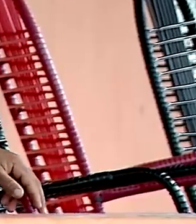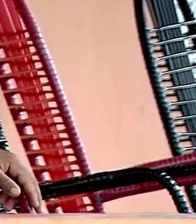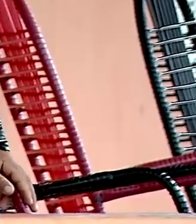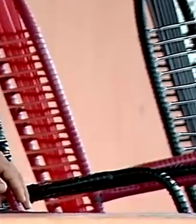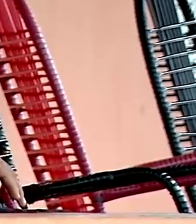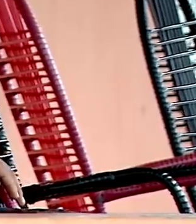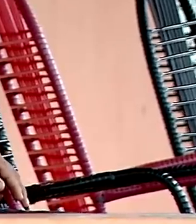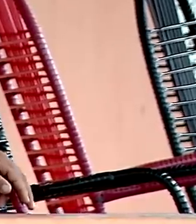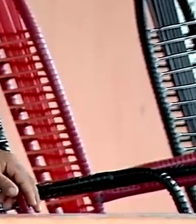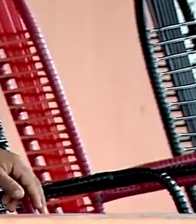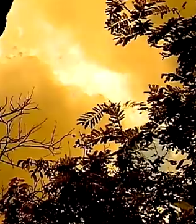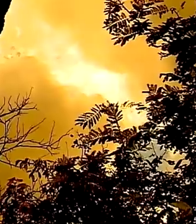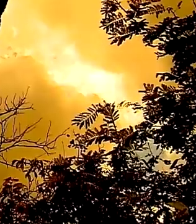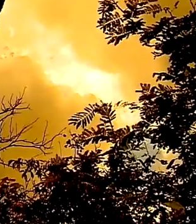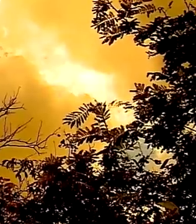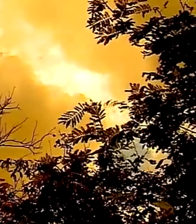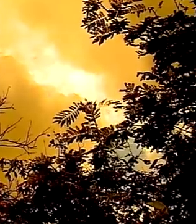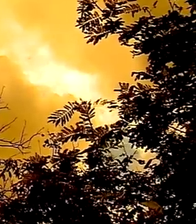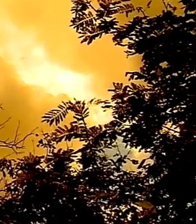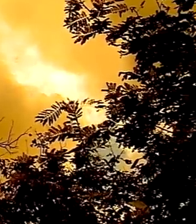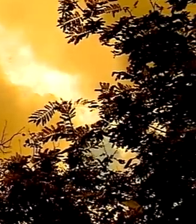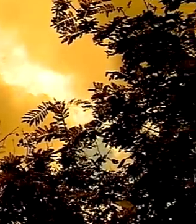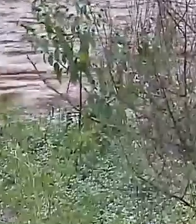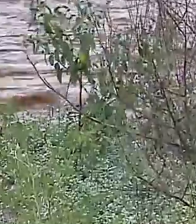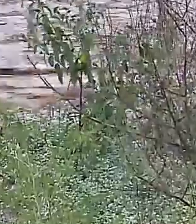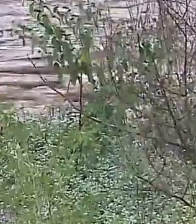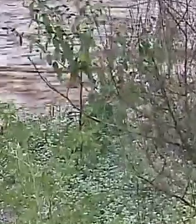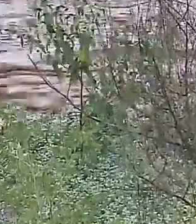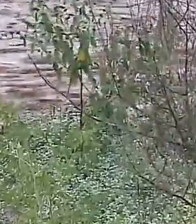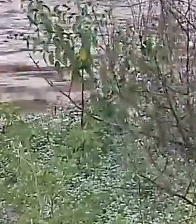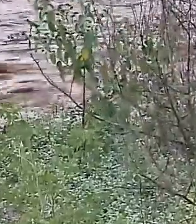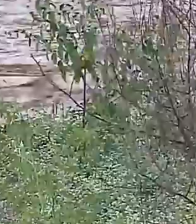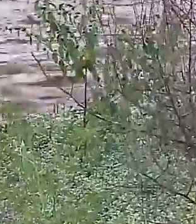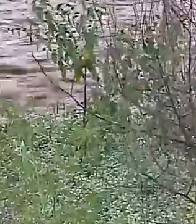O Brasil em aqui.